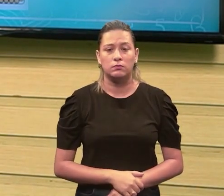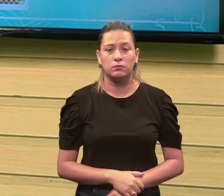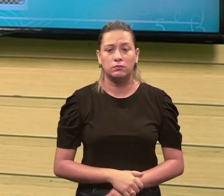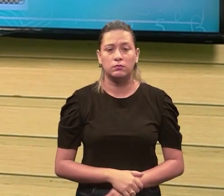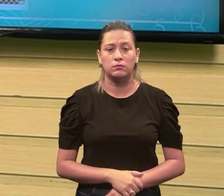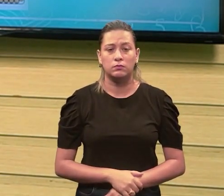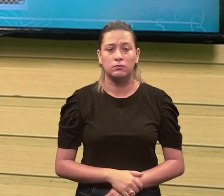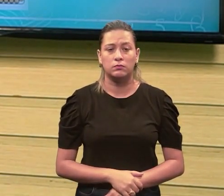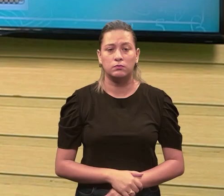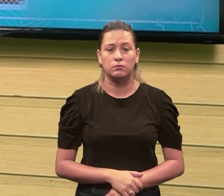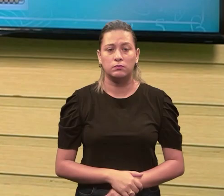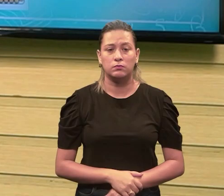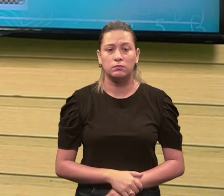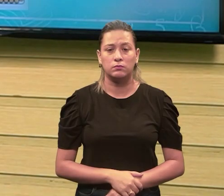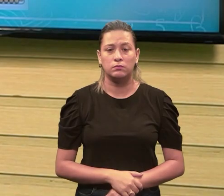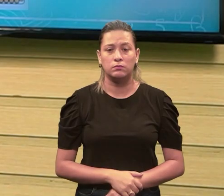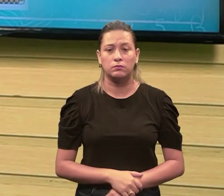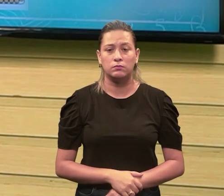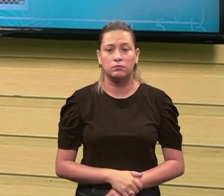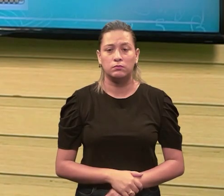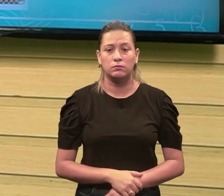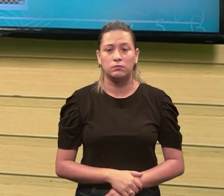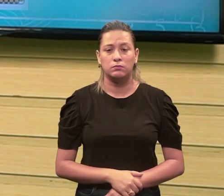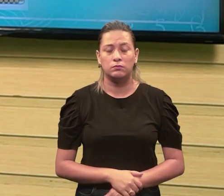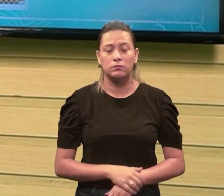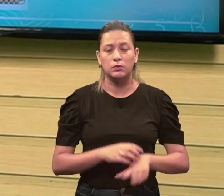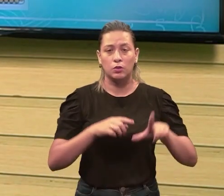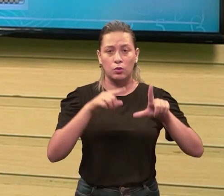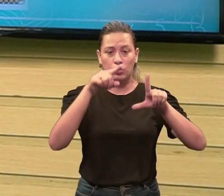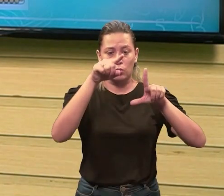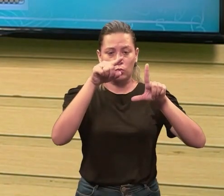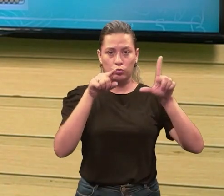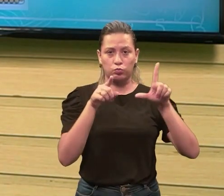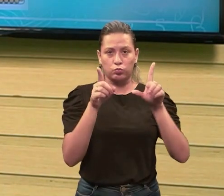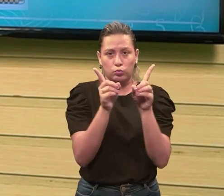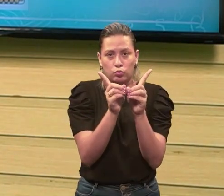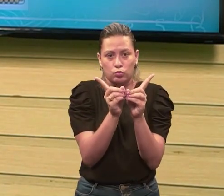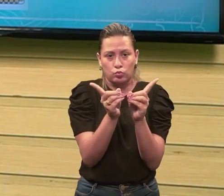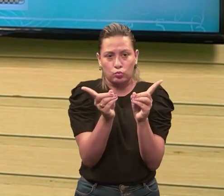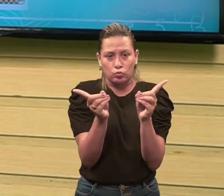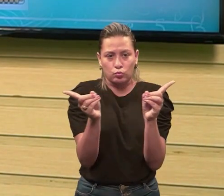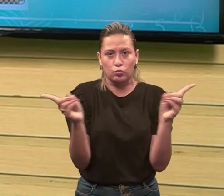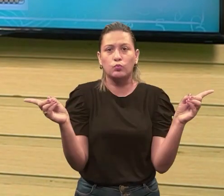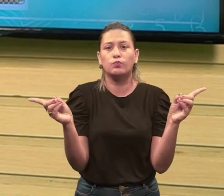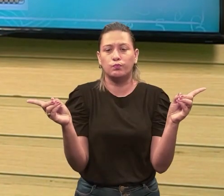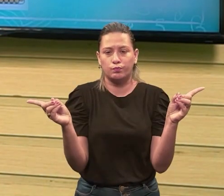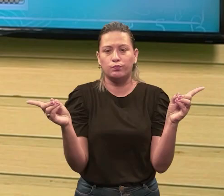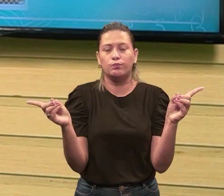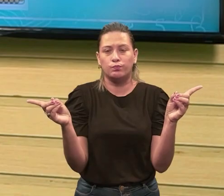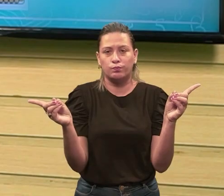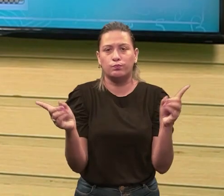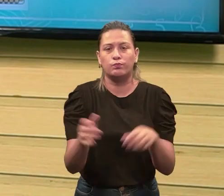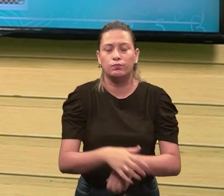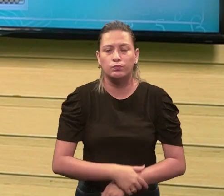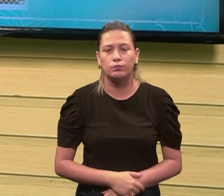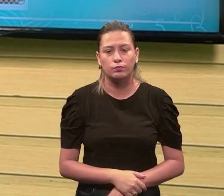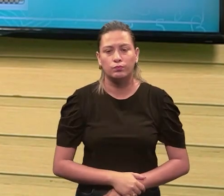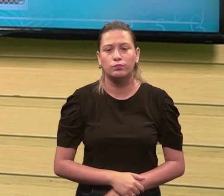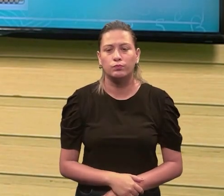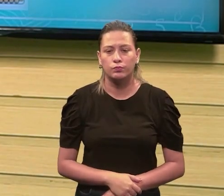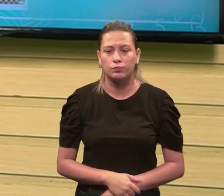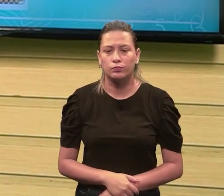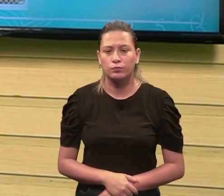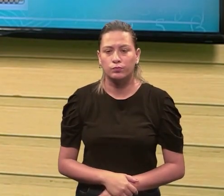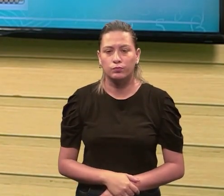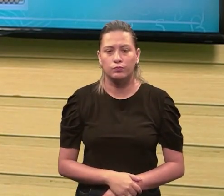permanece no mesmo sentido, mas em outro sentido também. Então, aqui, ela tanto vem aqui pra esquerda quanto pra